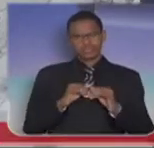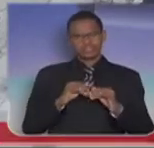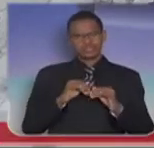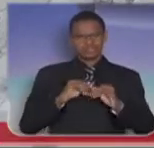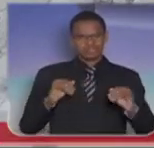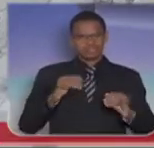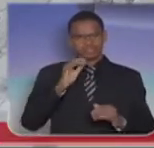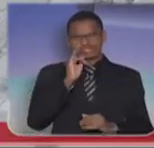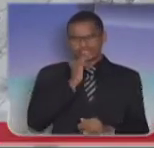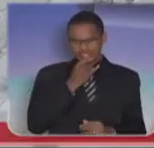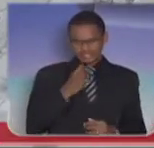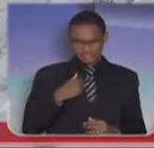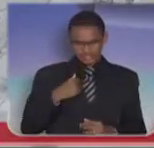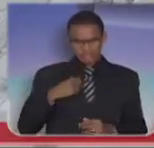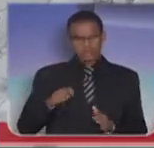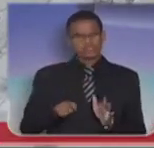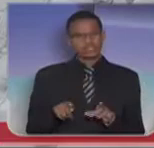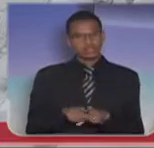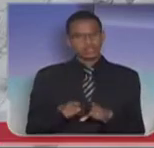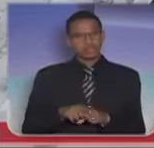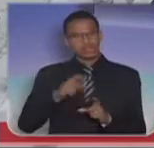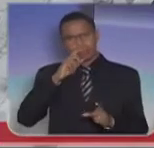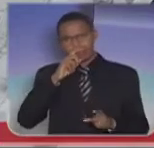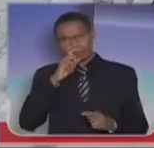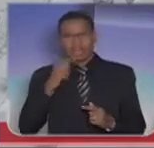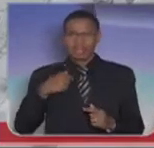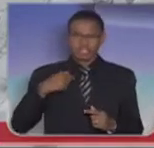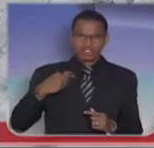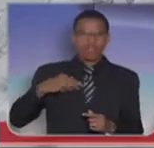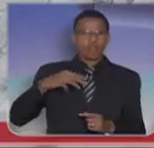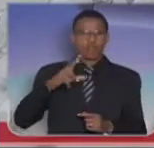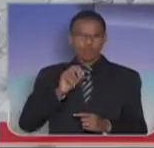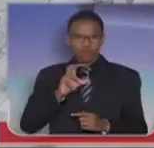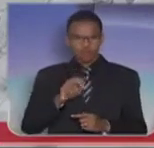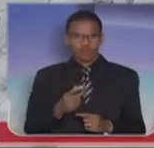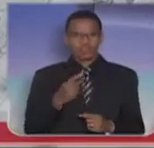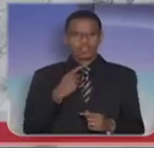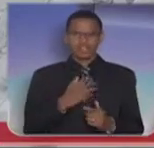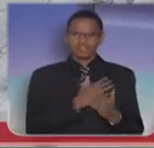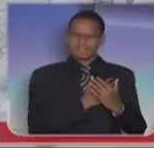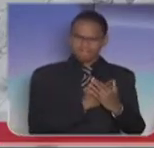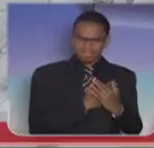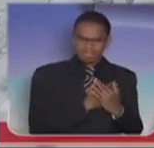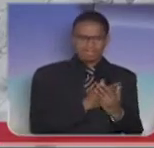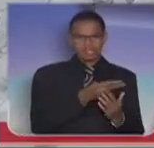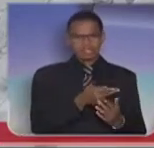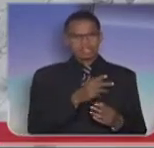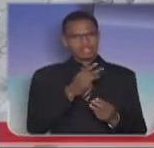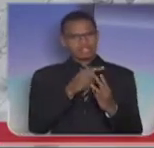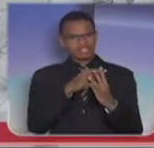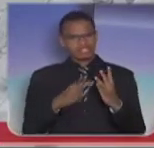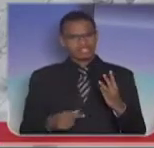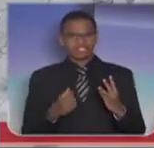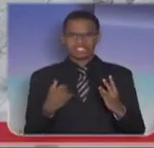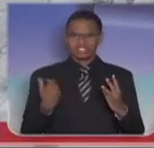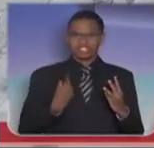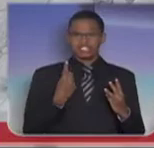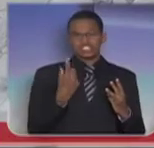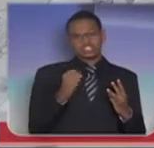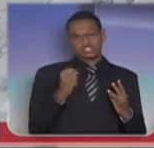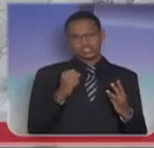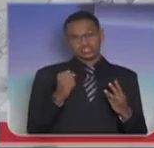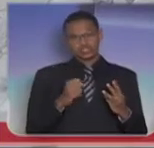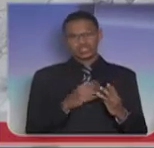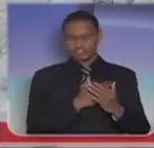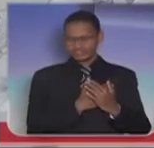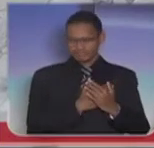como pai e avô que sou, e cidadão que sou, lamentar a morte desses três meninos de 18 anos, trazer aqui o